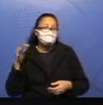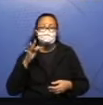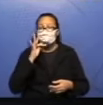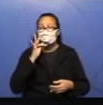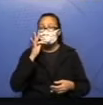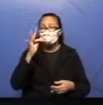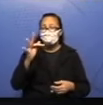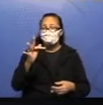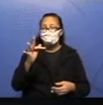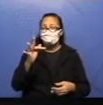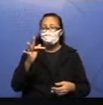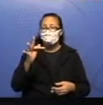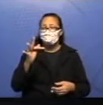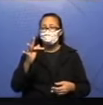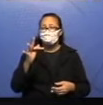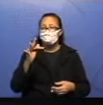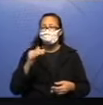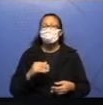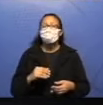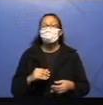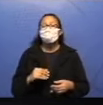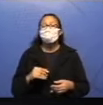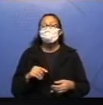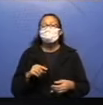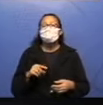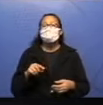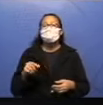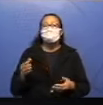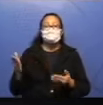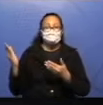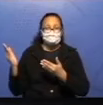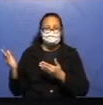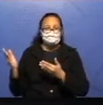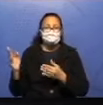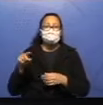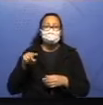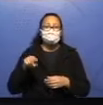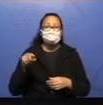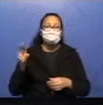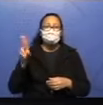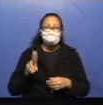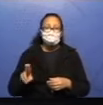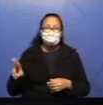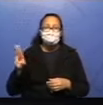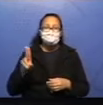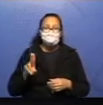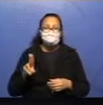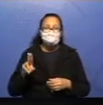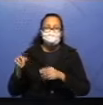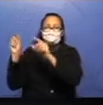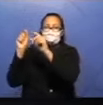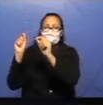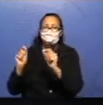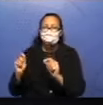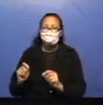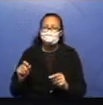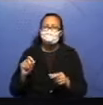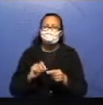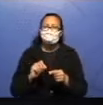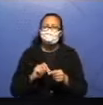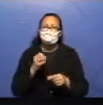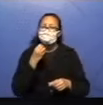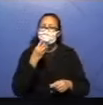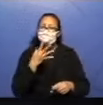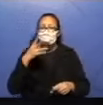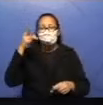no futuro? Tudo isso você vai estar usando como estrutura, tá? Para você fazer uma boa história. E aqui,